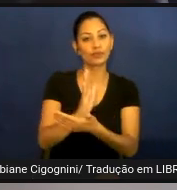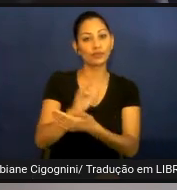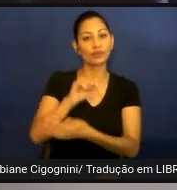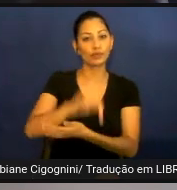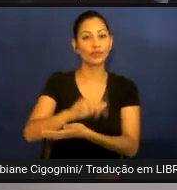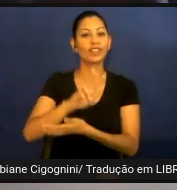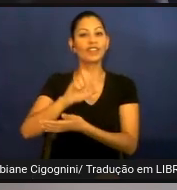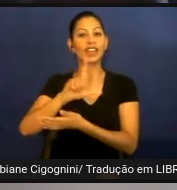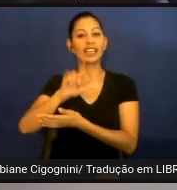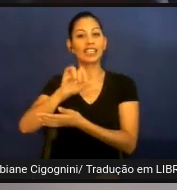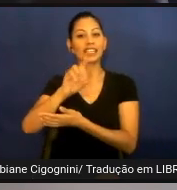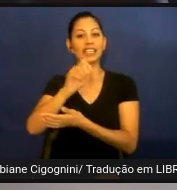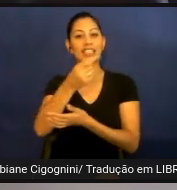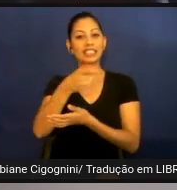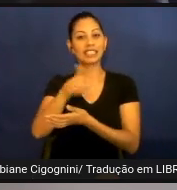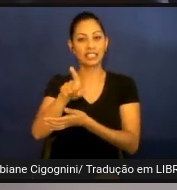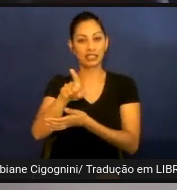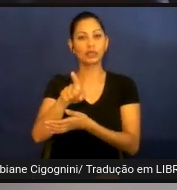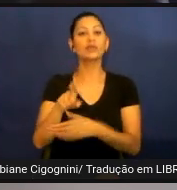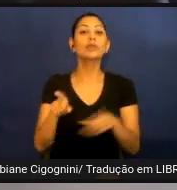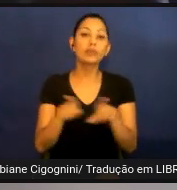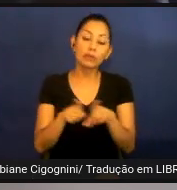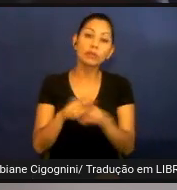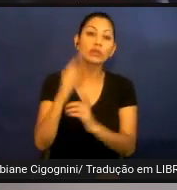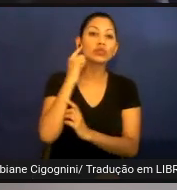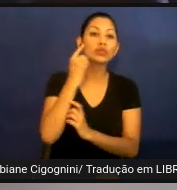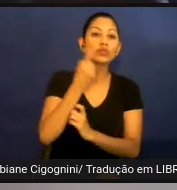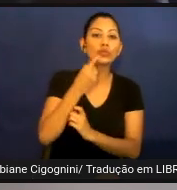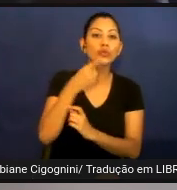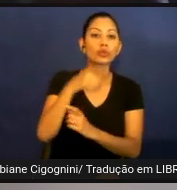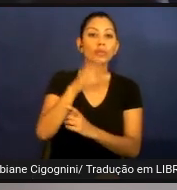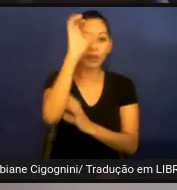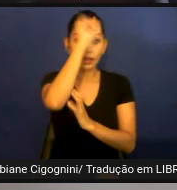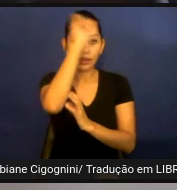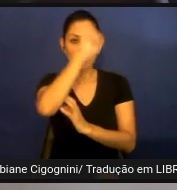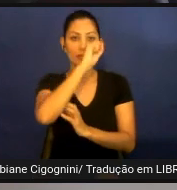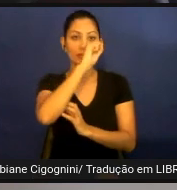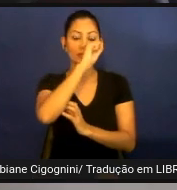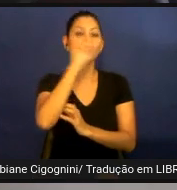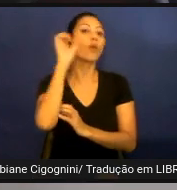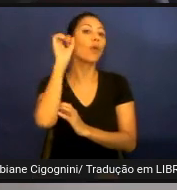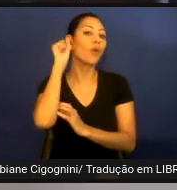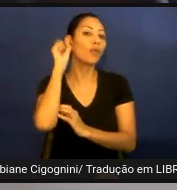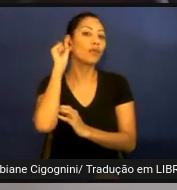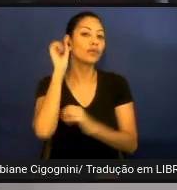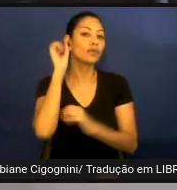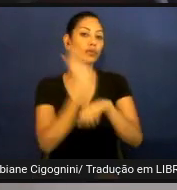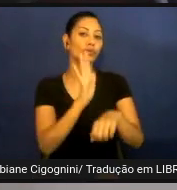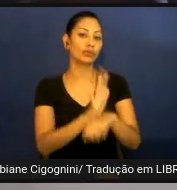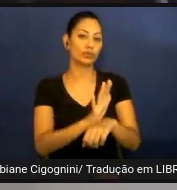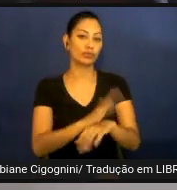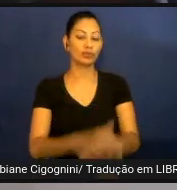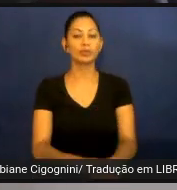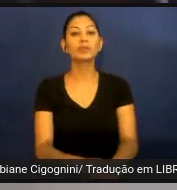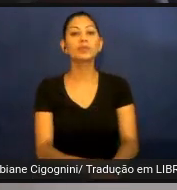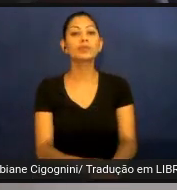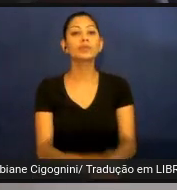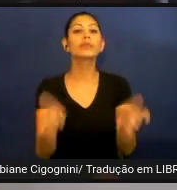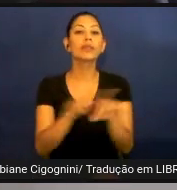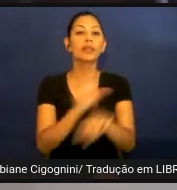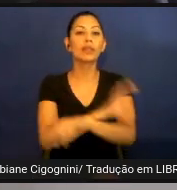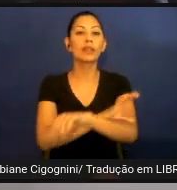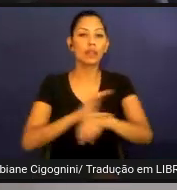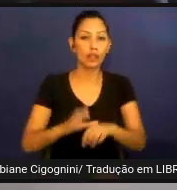para ouvintes que queiram aprender a libras e um curso de formação continuada em